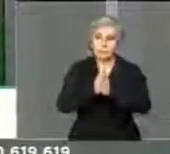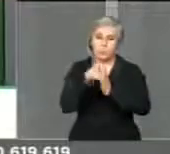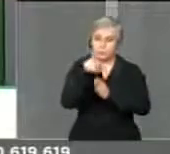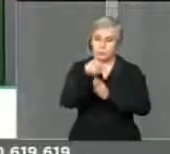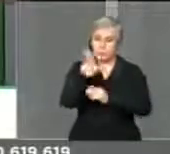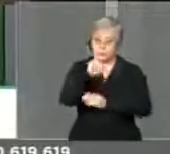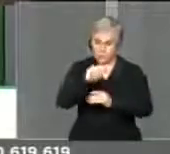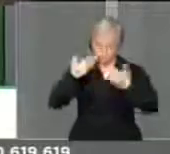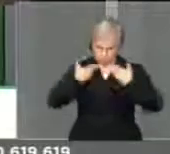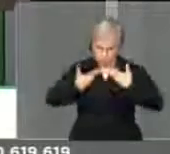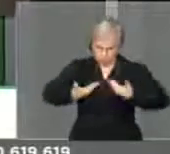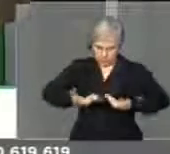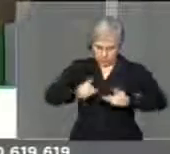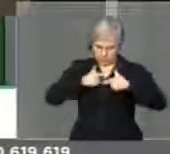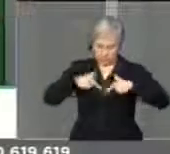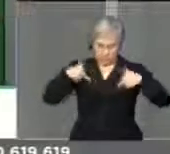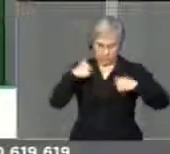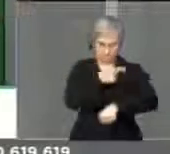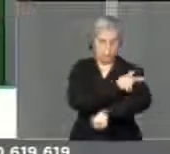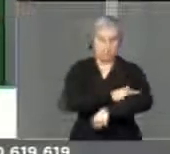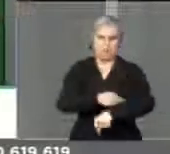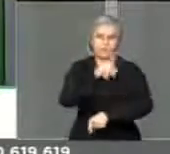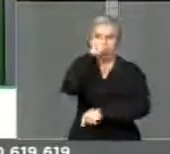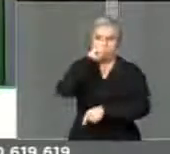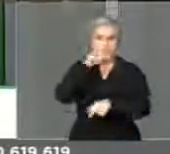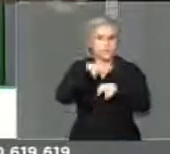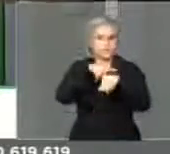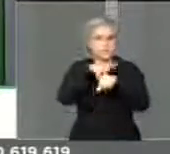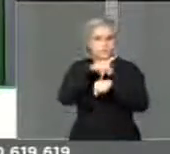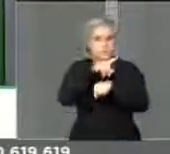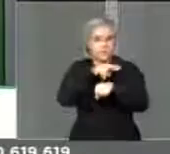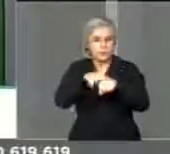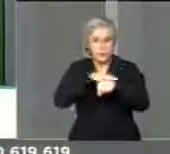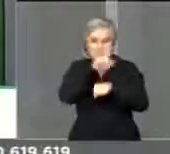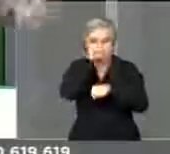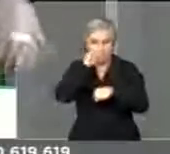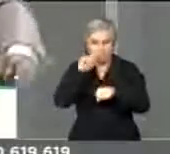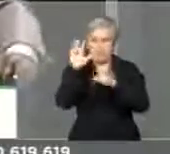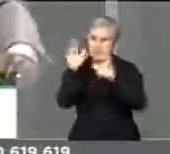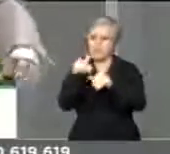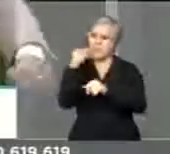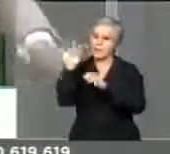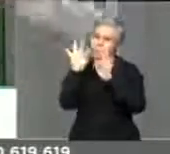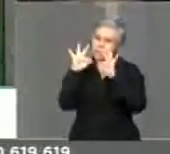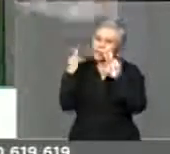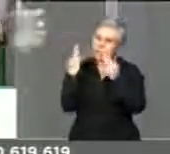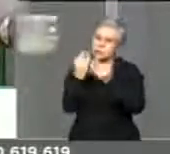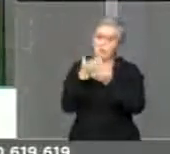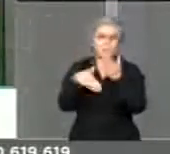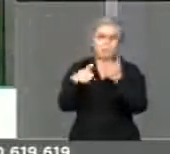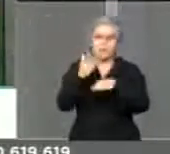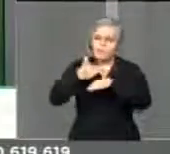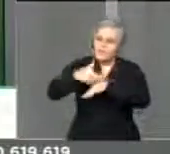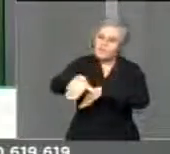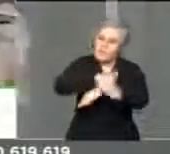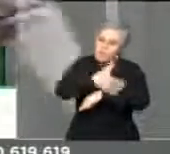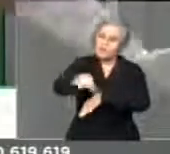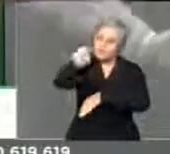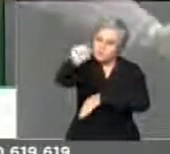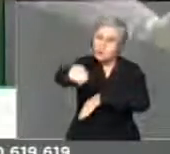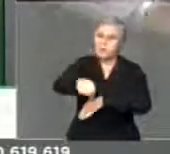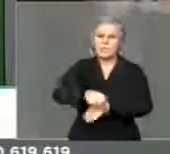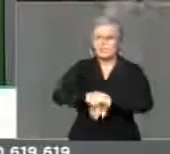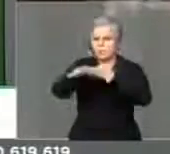camiseta verde e amarela. Peguem sua família, seus filhos, seus avós, seus pais. Vão para as ruas, sim.